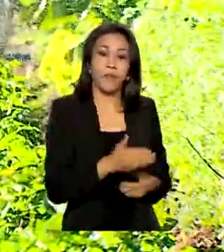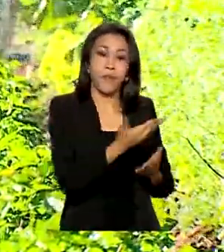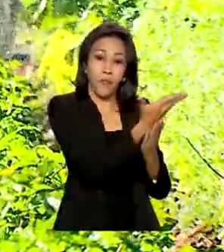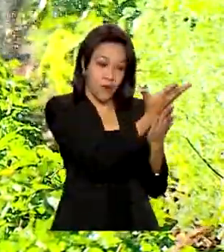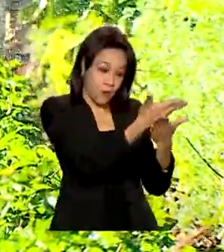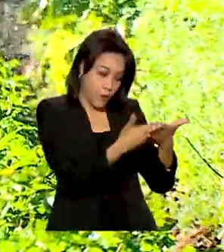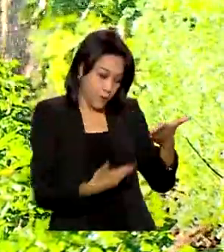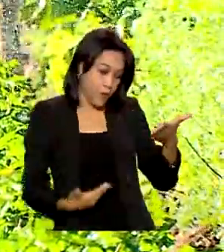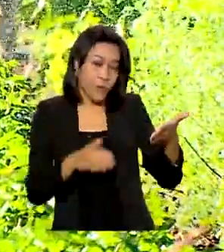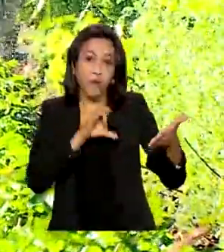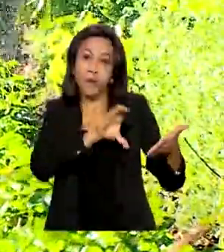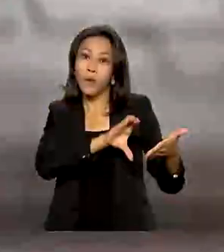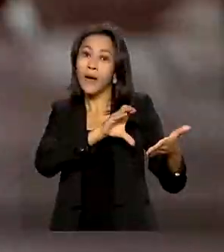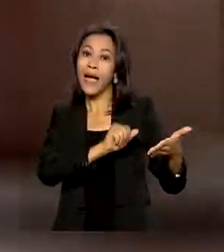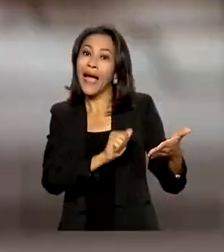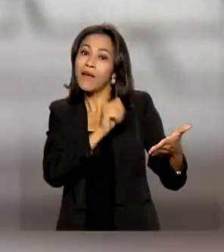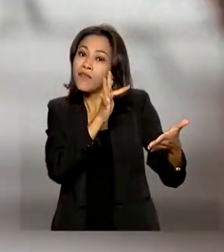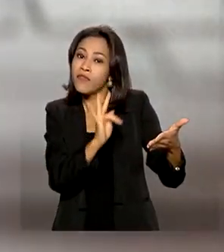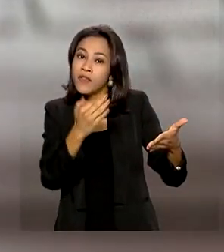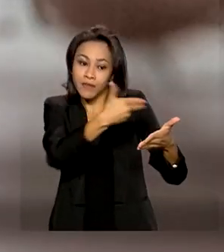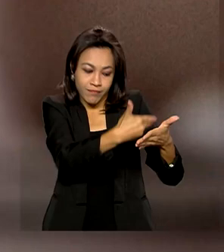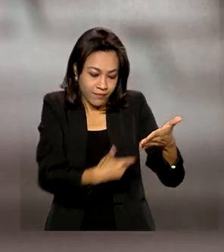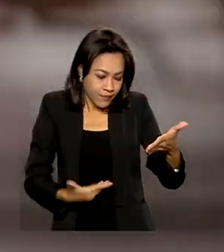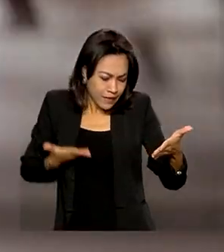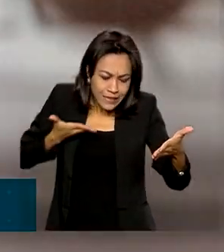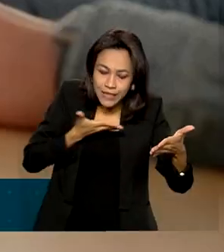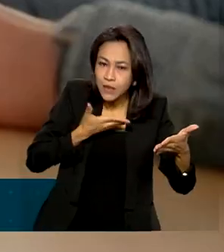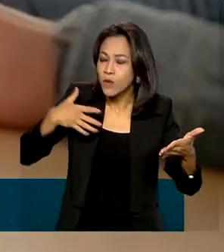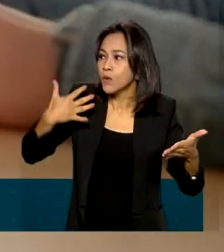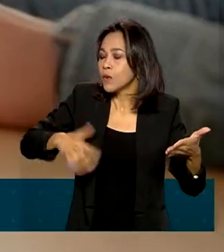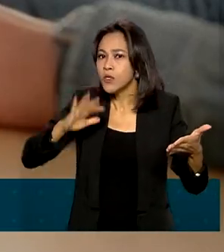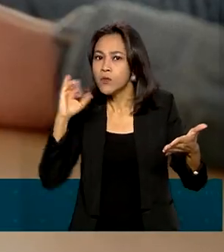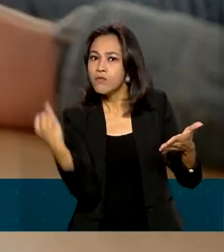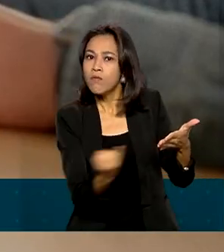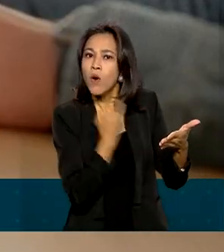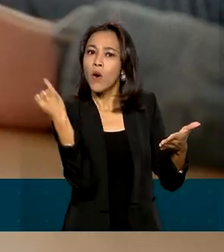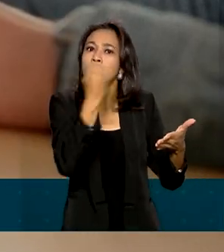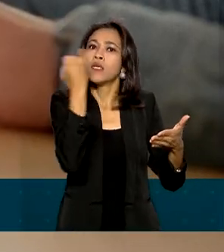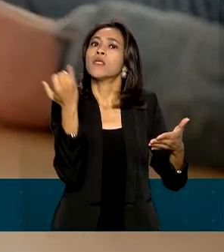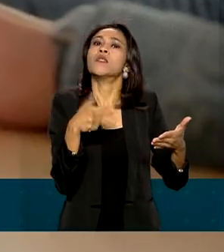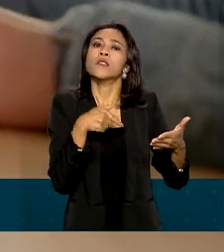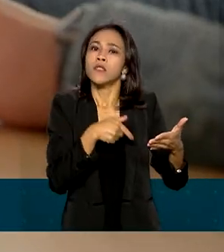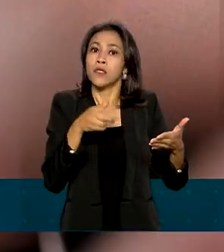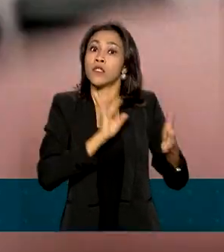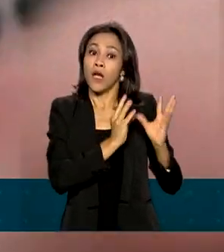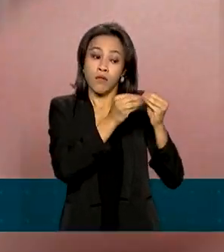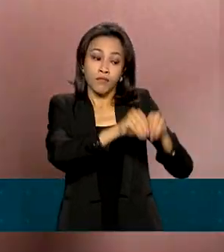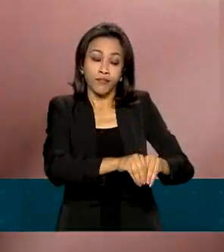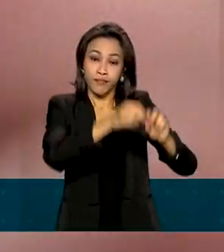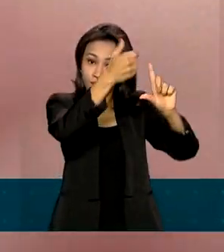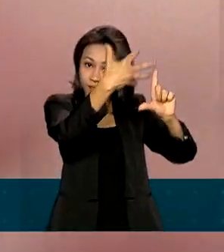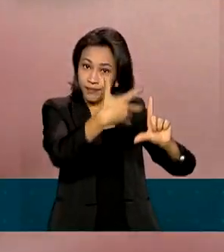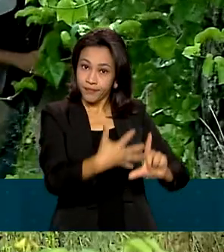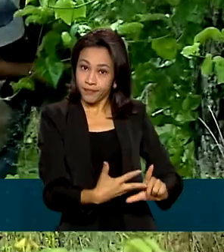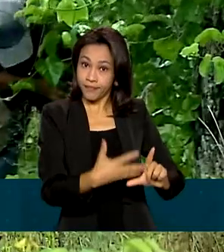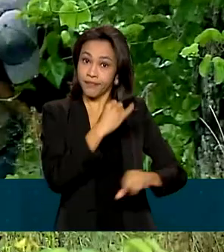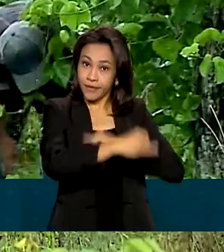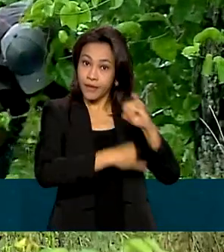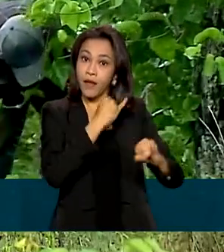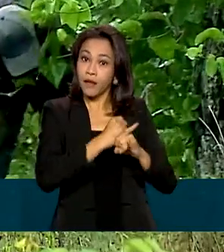Agricultura Familiar, o CAF, é uma importante ferramenta digital que está disponível na internet.